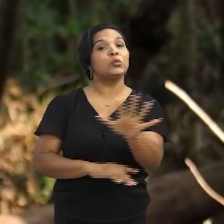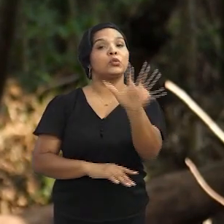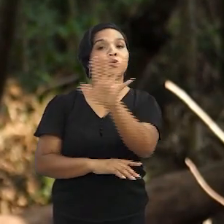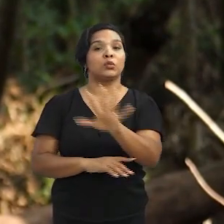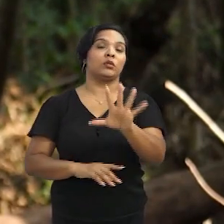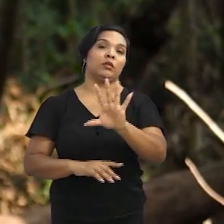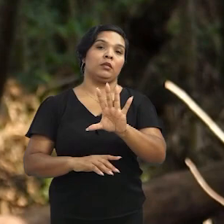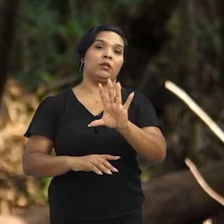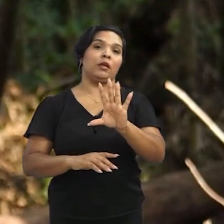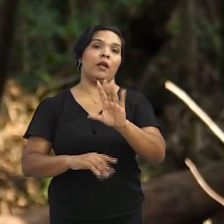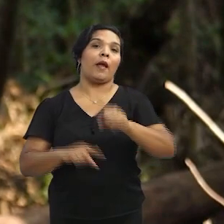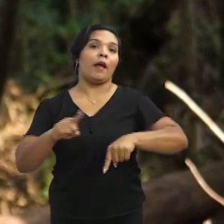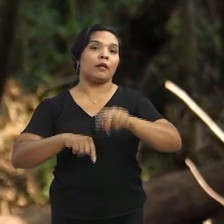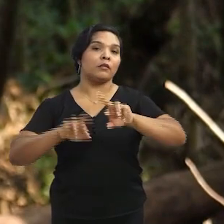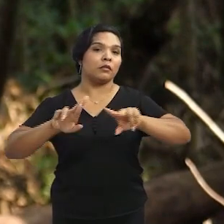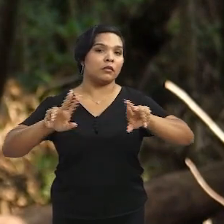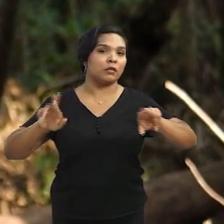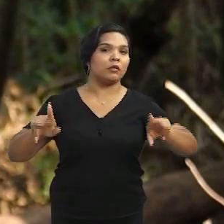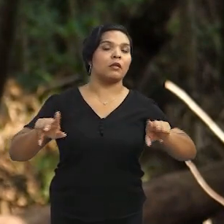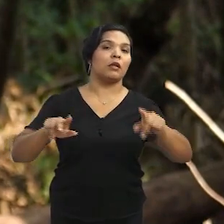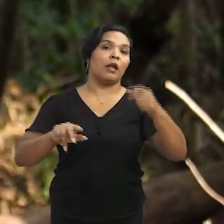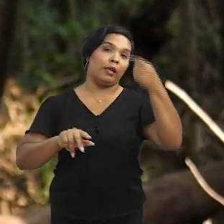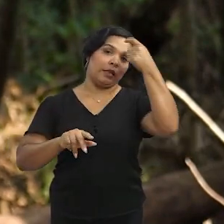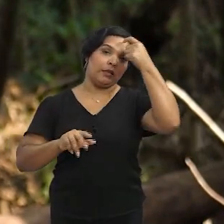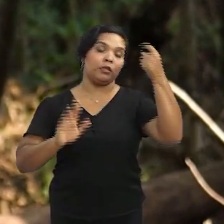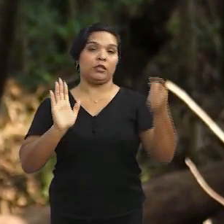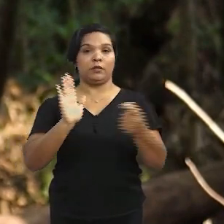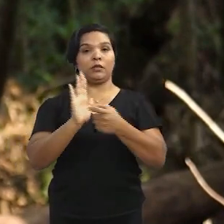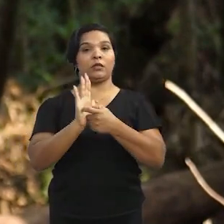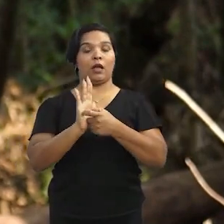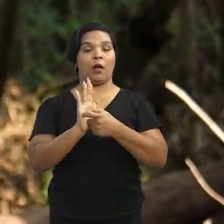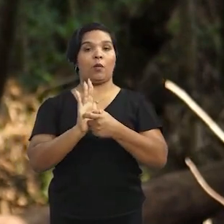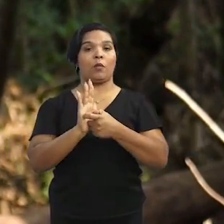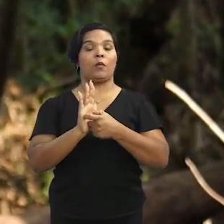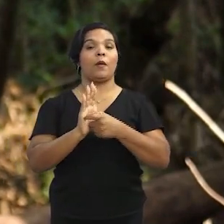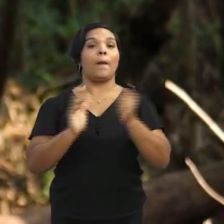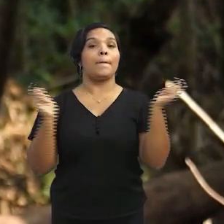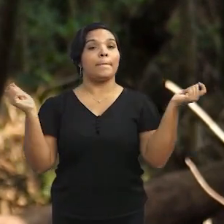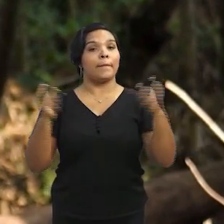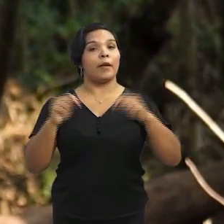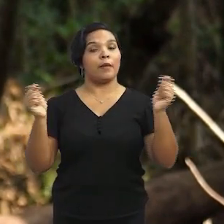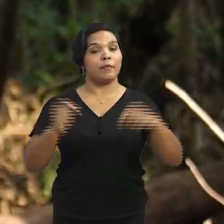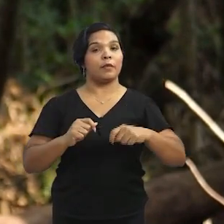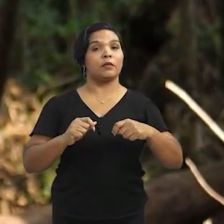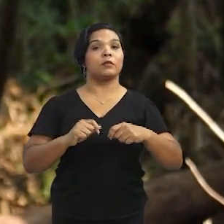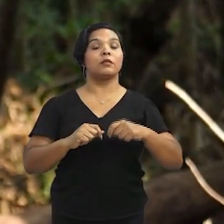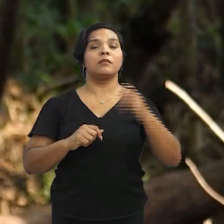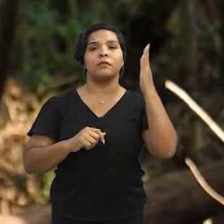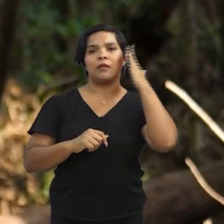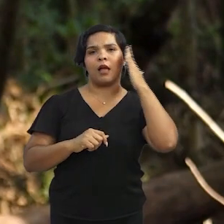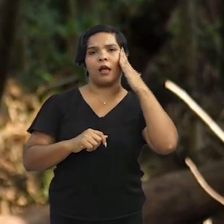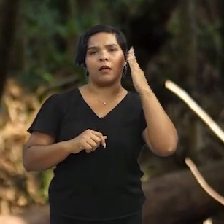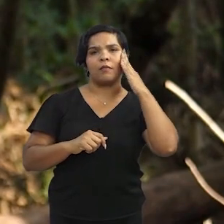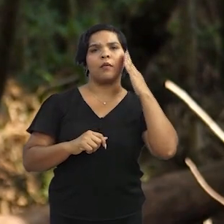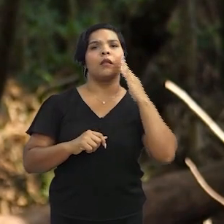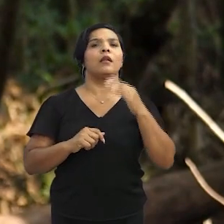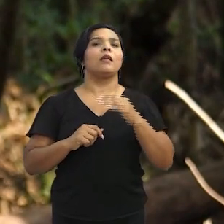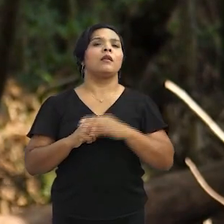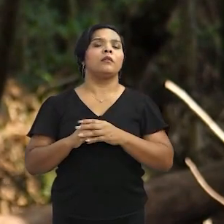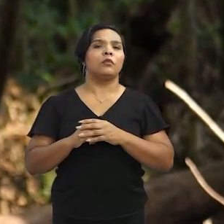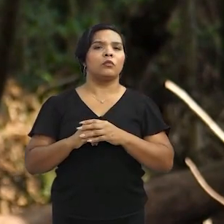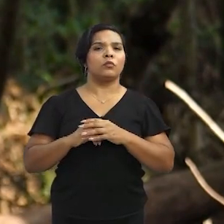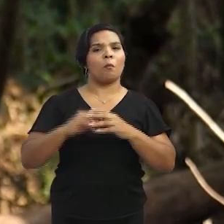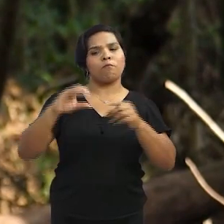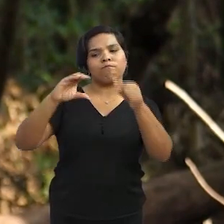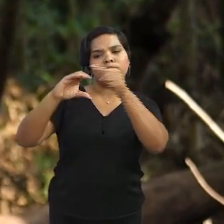imagens, com o uso de recursos de realidade aumentada e inteligência artificial. O aplicativo permite o reconhecimento automático